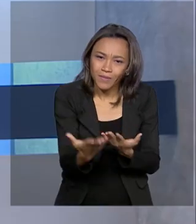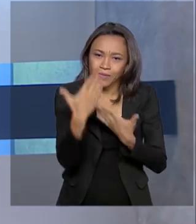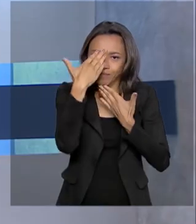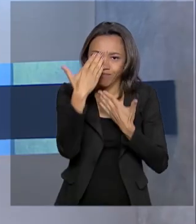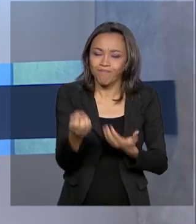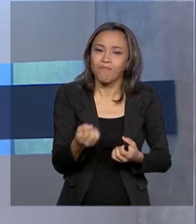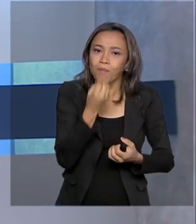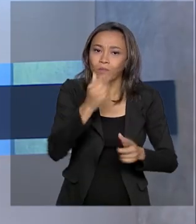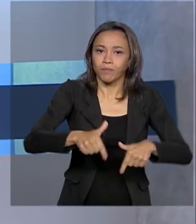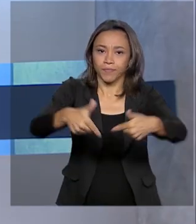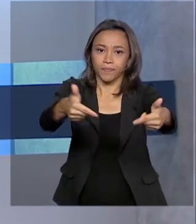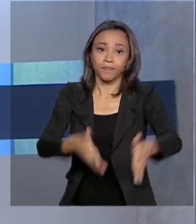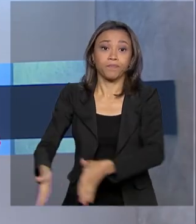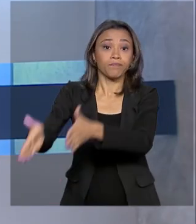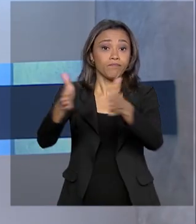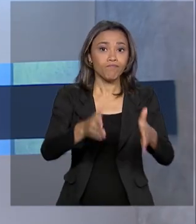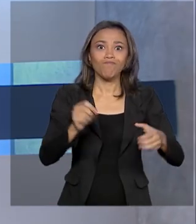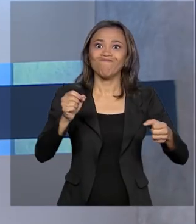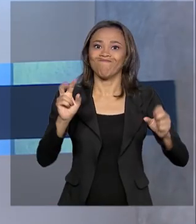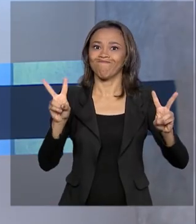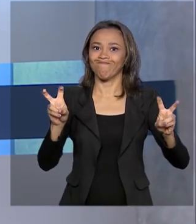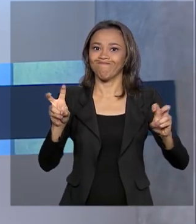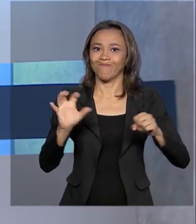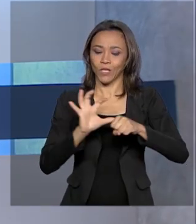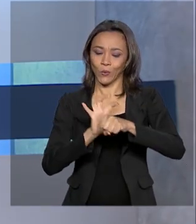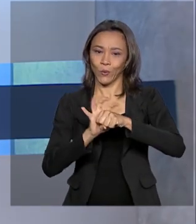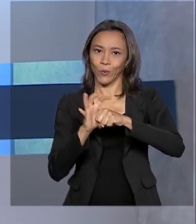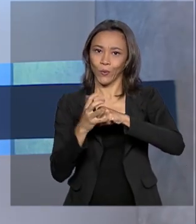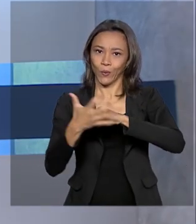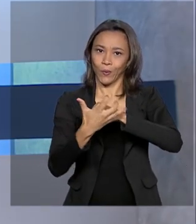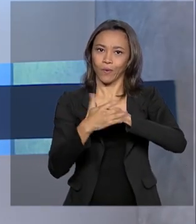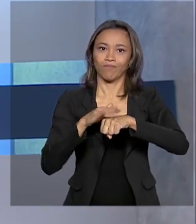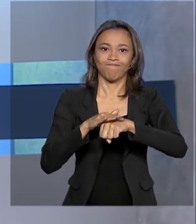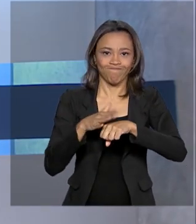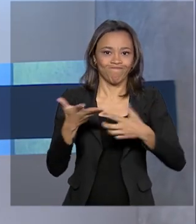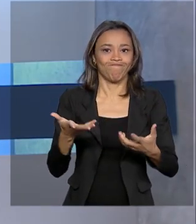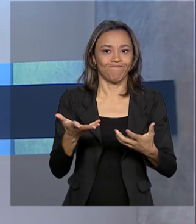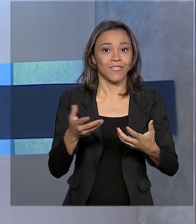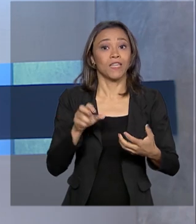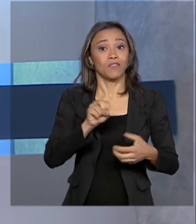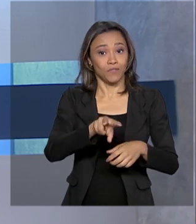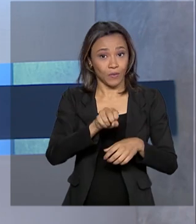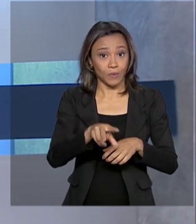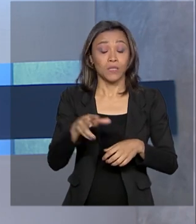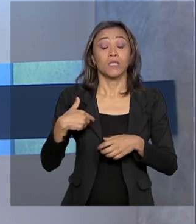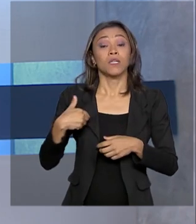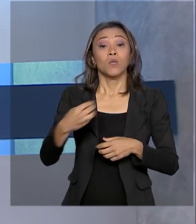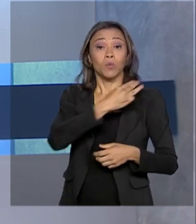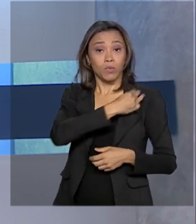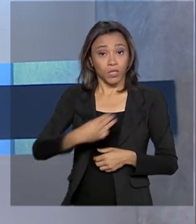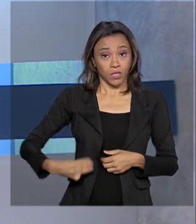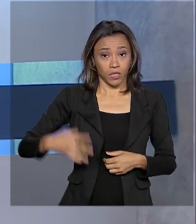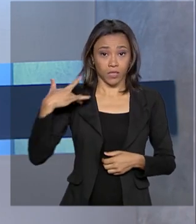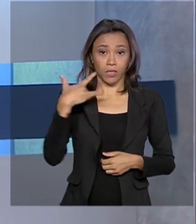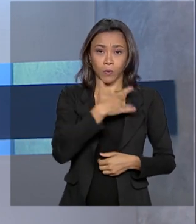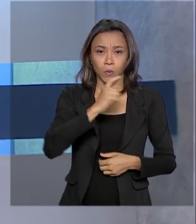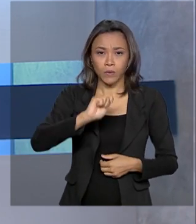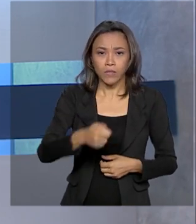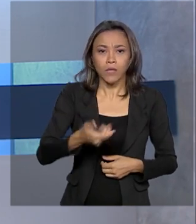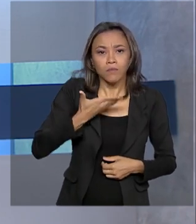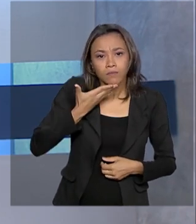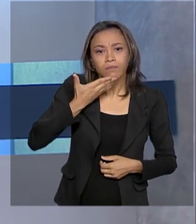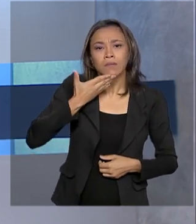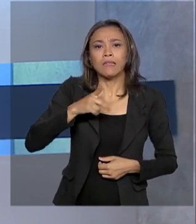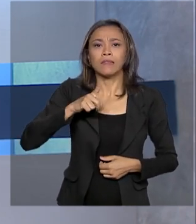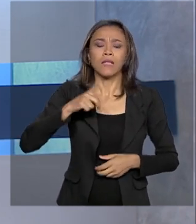você. Vamos falar agora sobre o coronavírus. O ministro da Saúde, Luiz Henrique Mandetta, está reunido neste momento com secretários